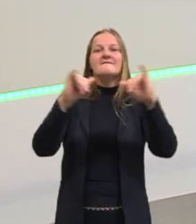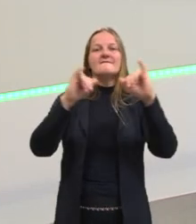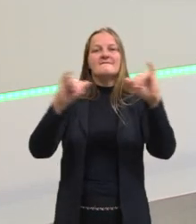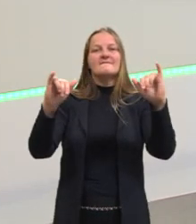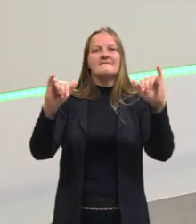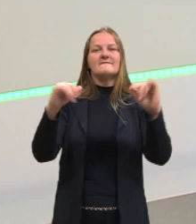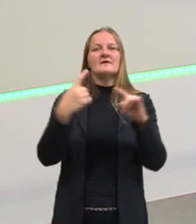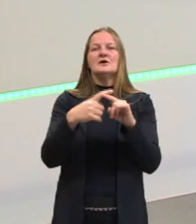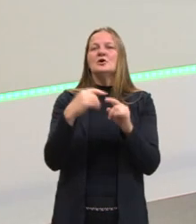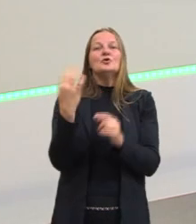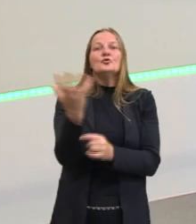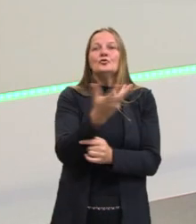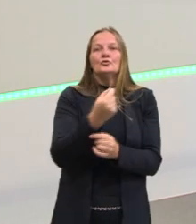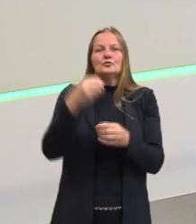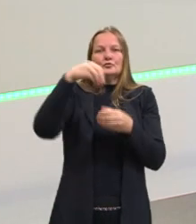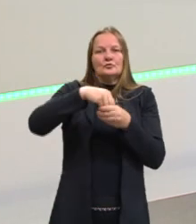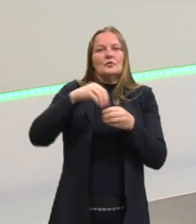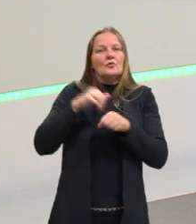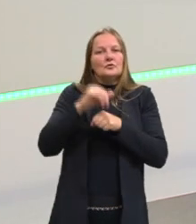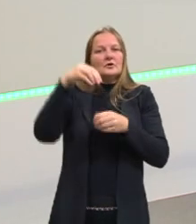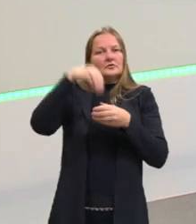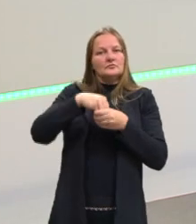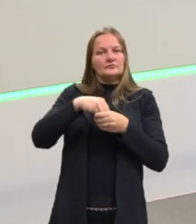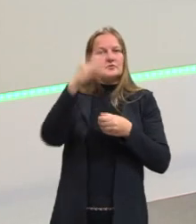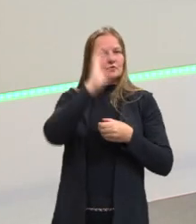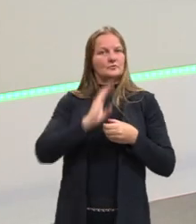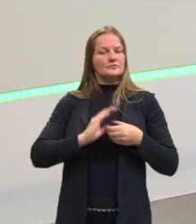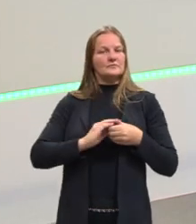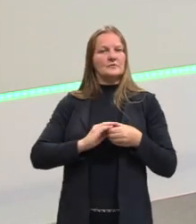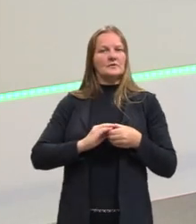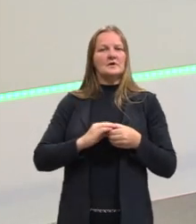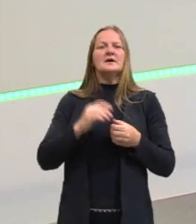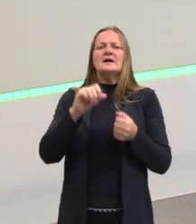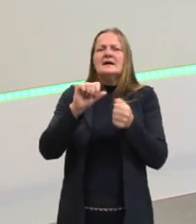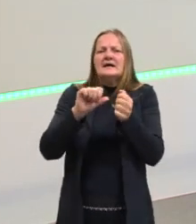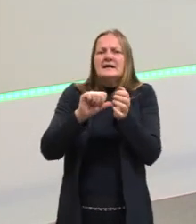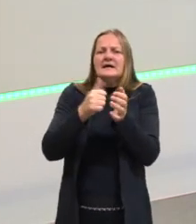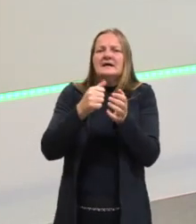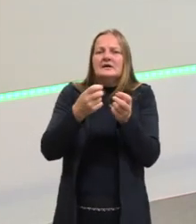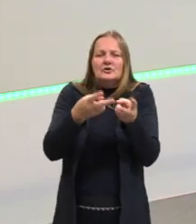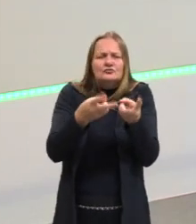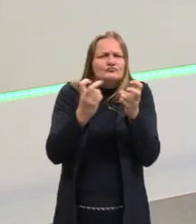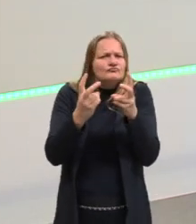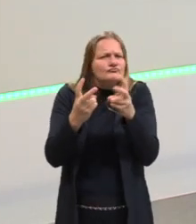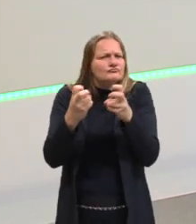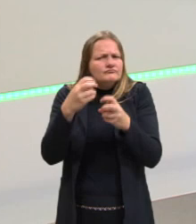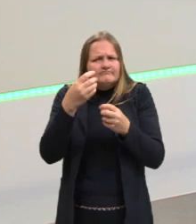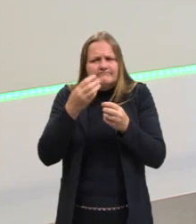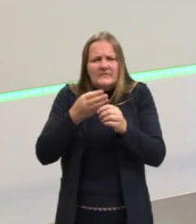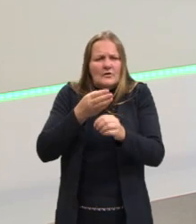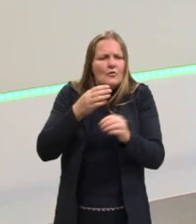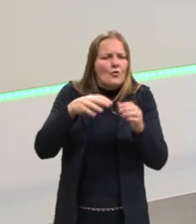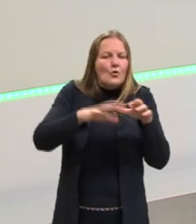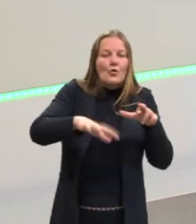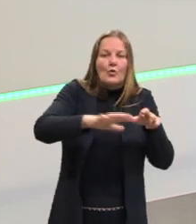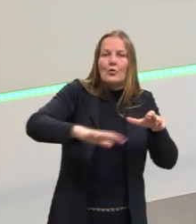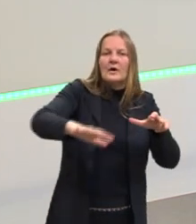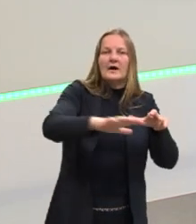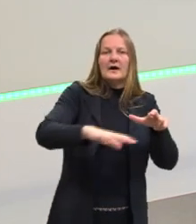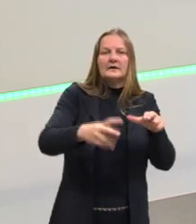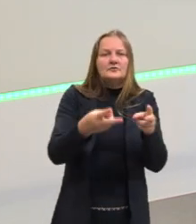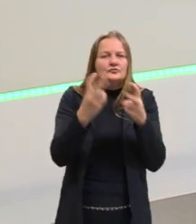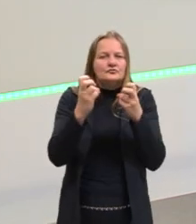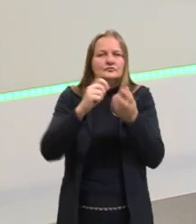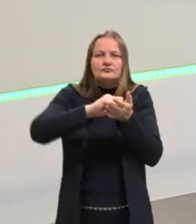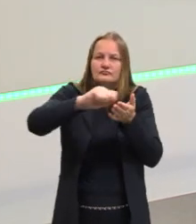sobre tudo o que está acontecendo aqui. E cada vez que eles exploravam um pouquinho mais essa terra, cada vez mais eles